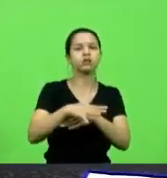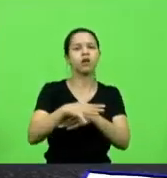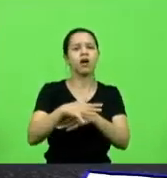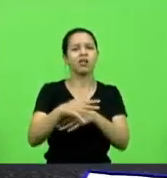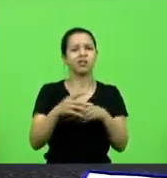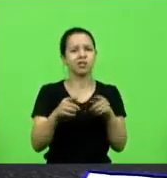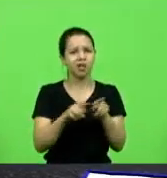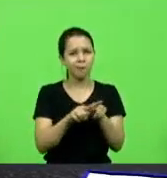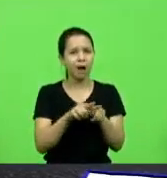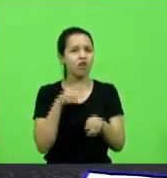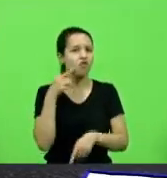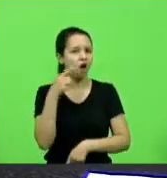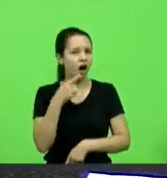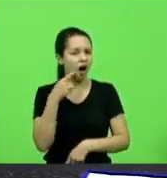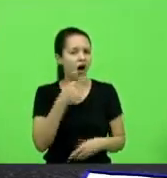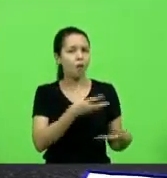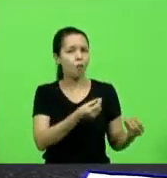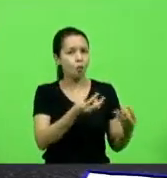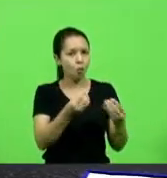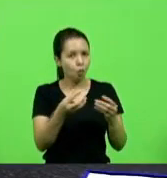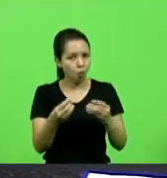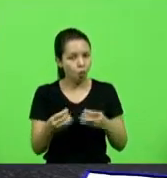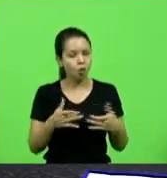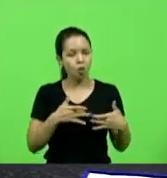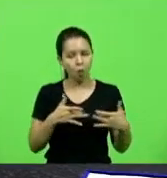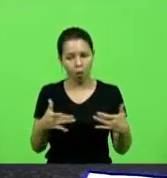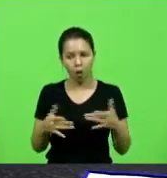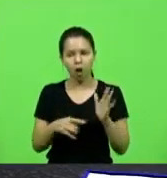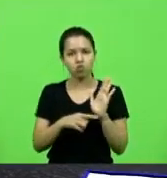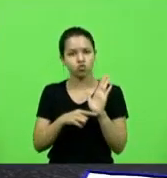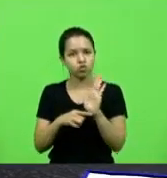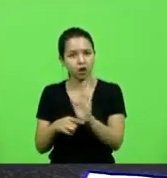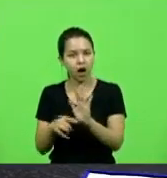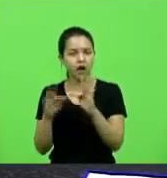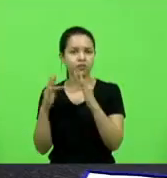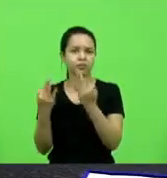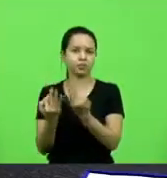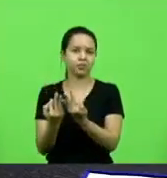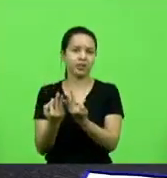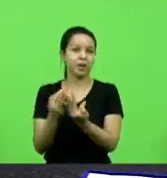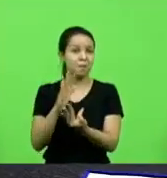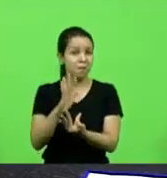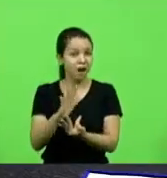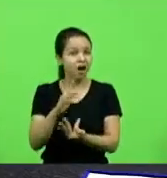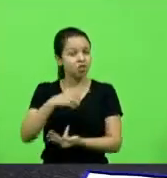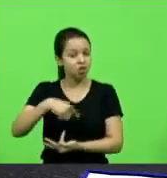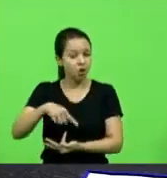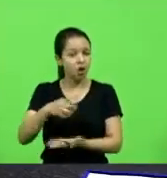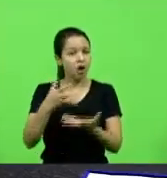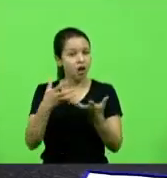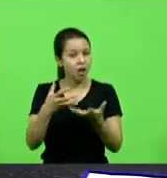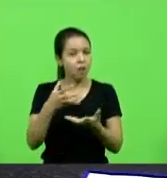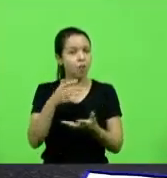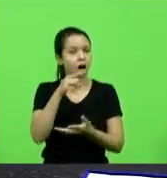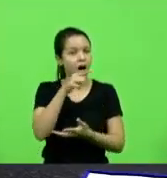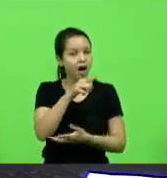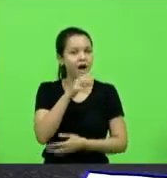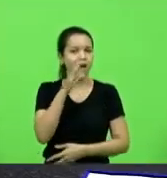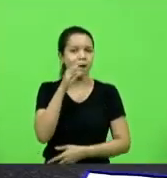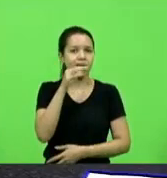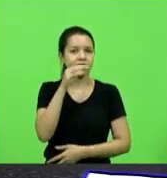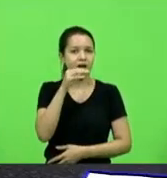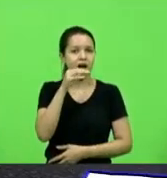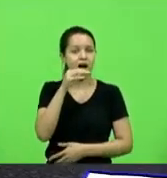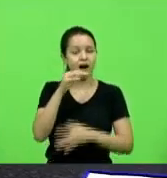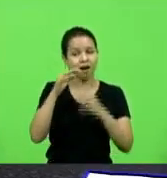ajudar as famílias mas o que nós queremos é apenas que a CASAM dê a atenção devida primeiro